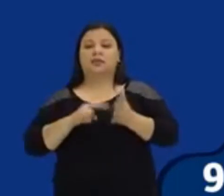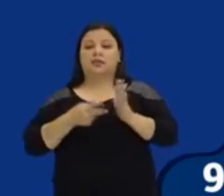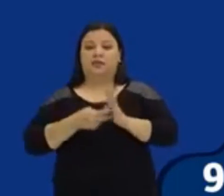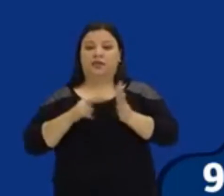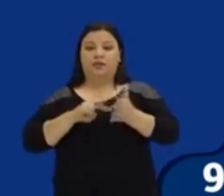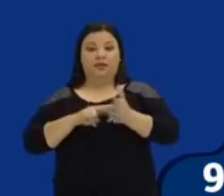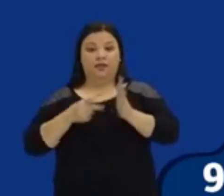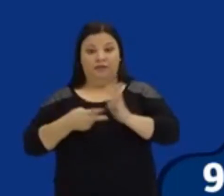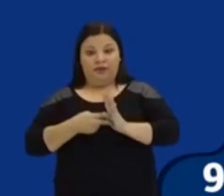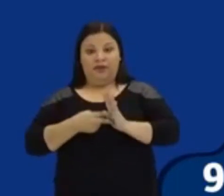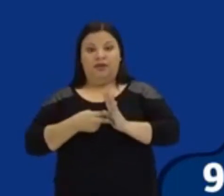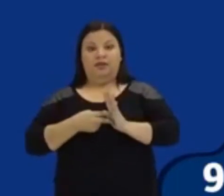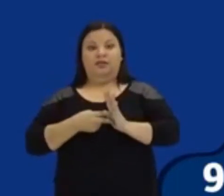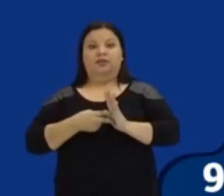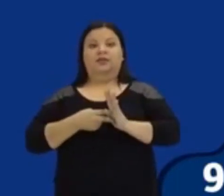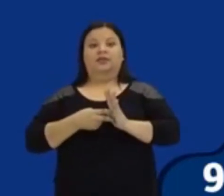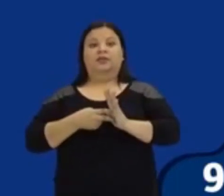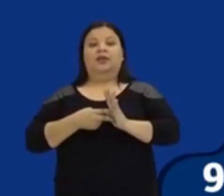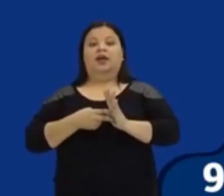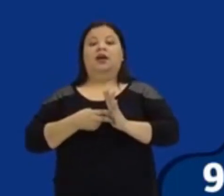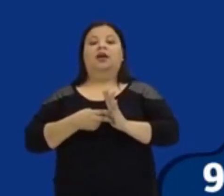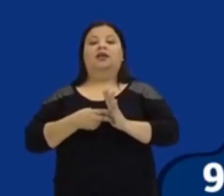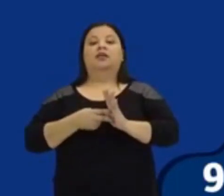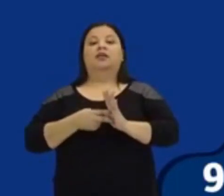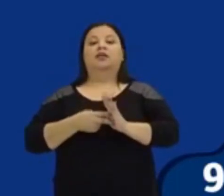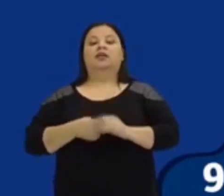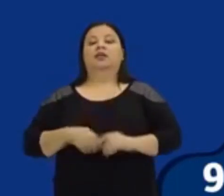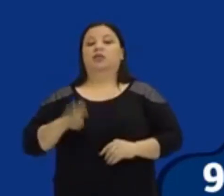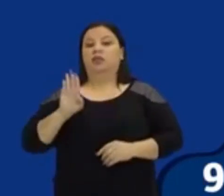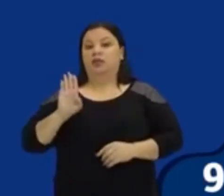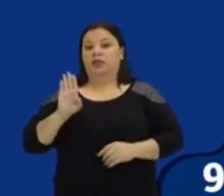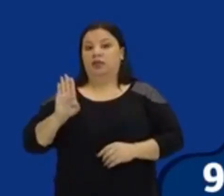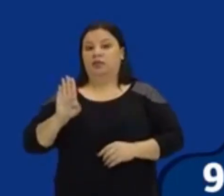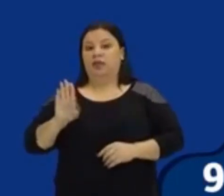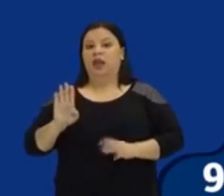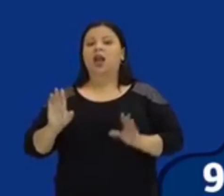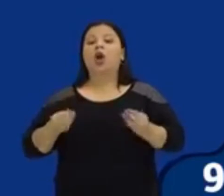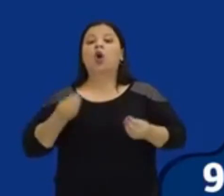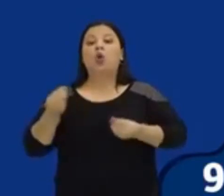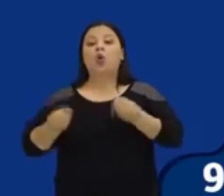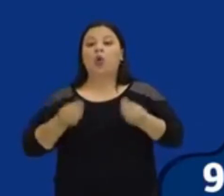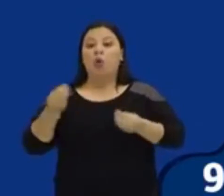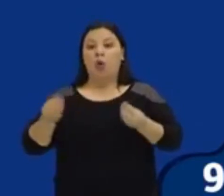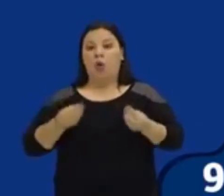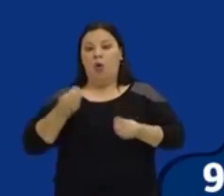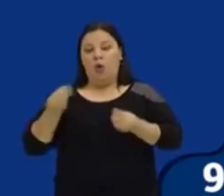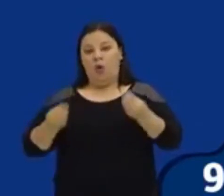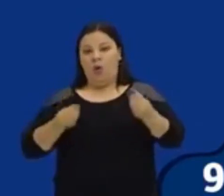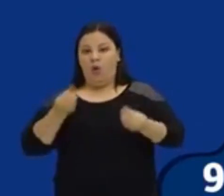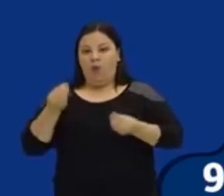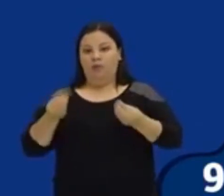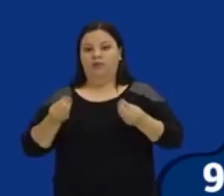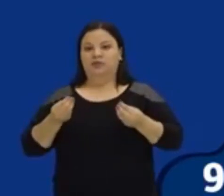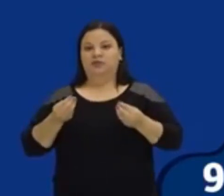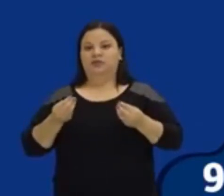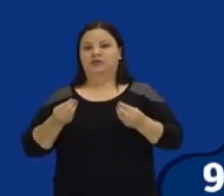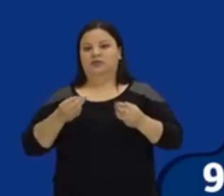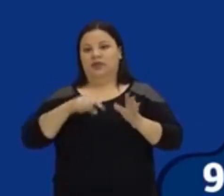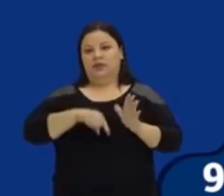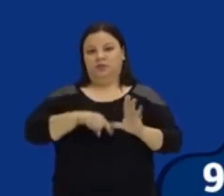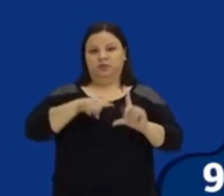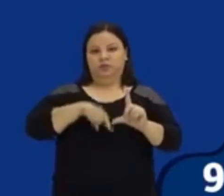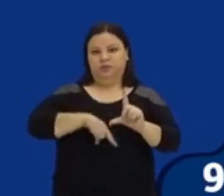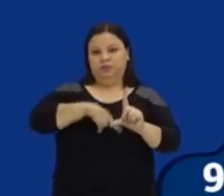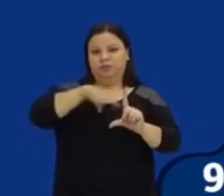do Y. Então, o coeficiente C nos diz a inclinação que a parábola toma ao passar pelo eixo